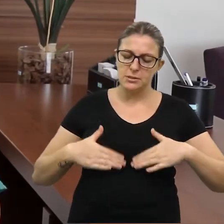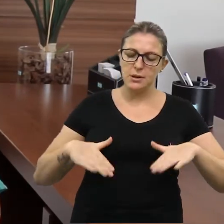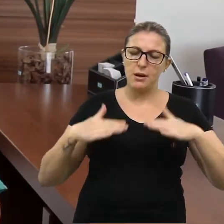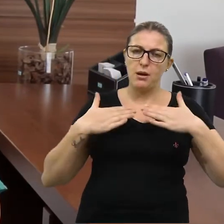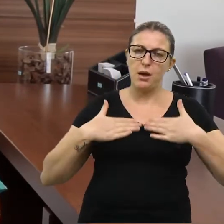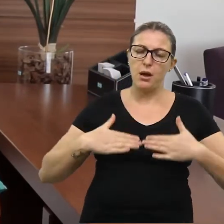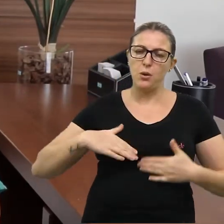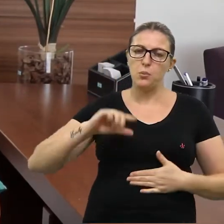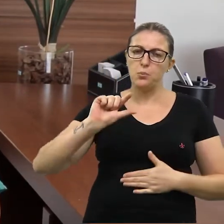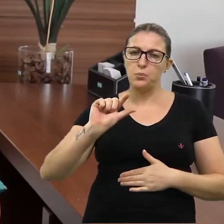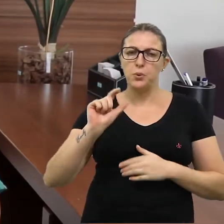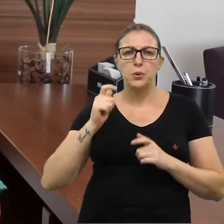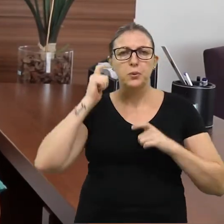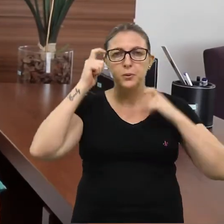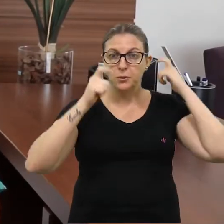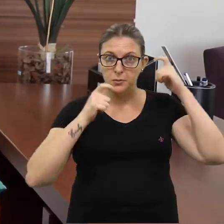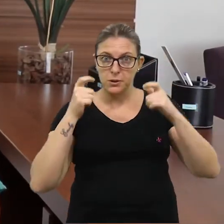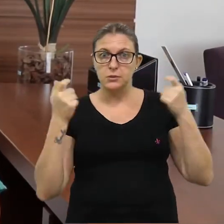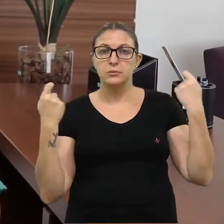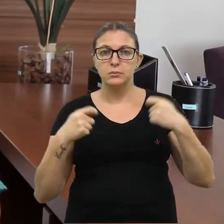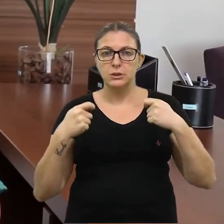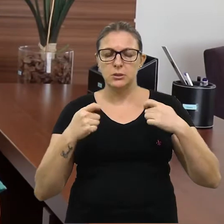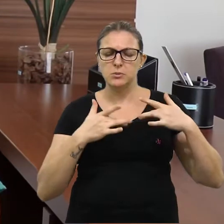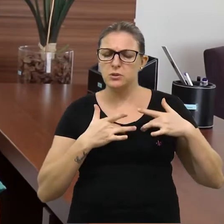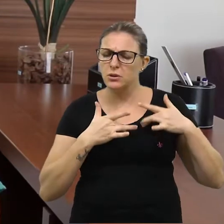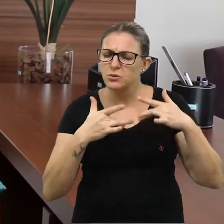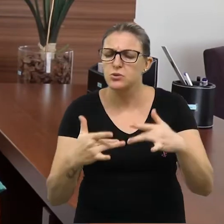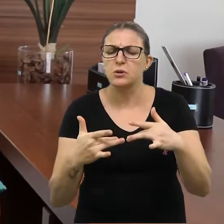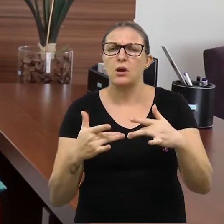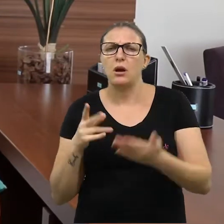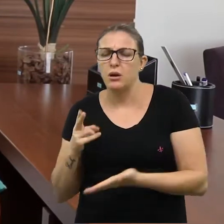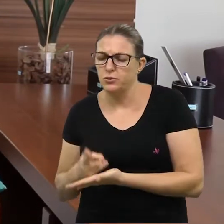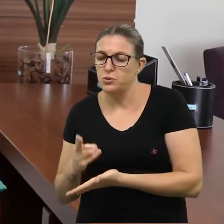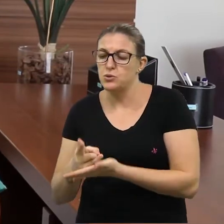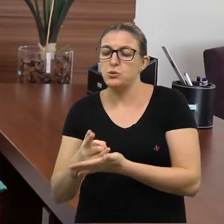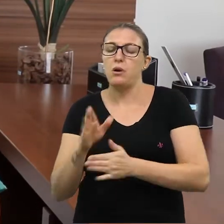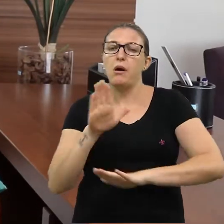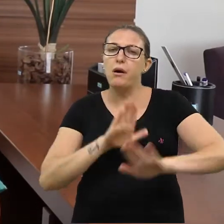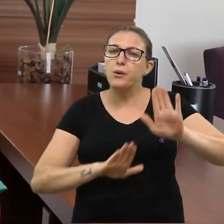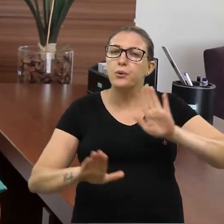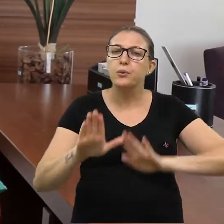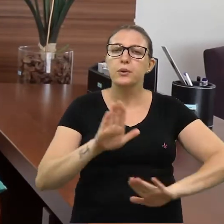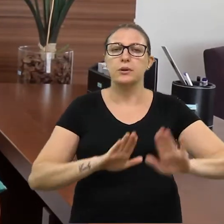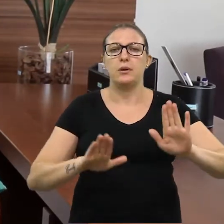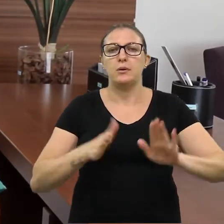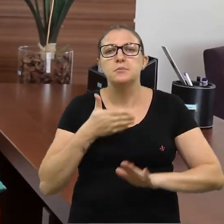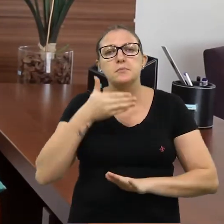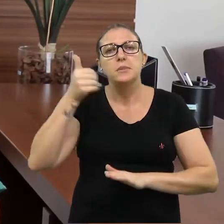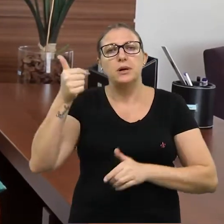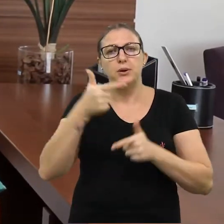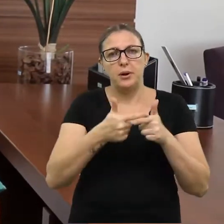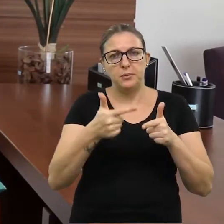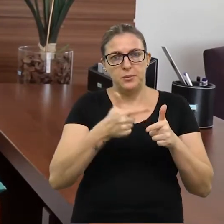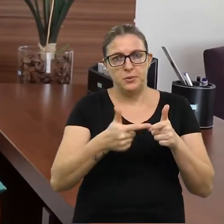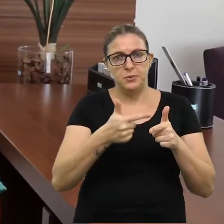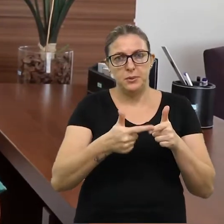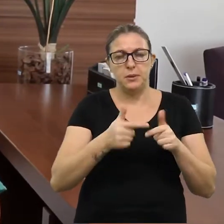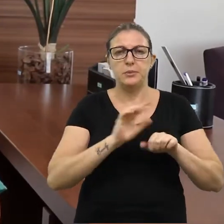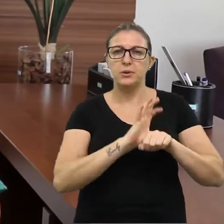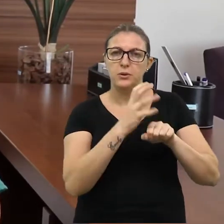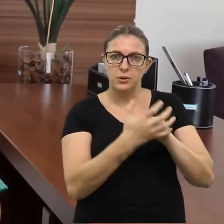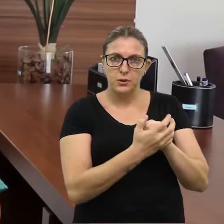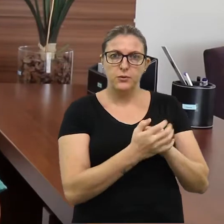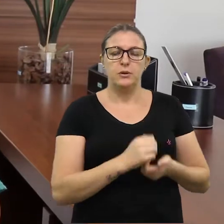menos de preocupação, vamos nos dedicar, vamos manter, para que isso possa continuar e melhorar essa situação.